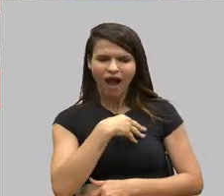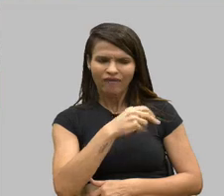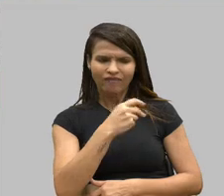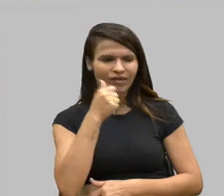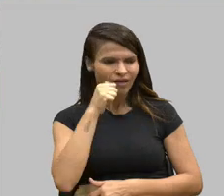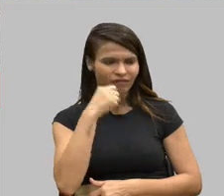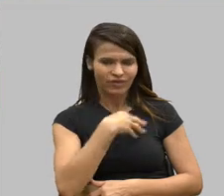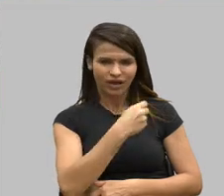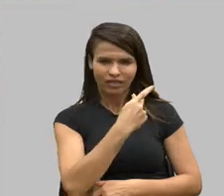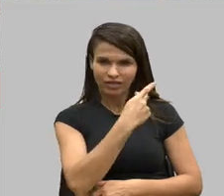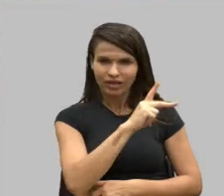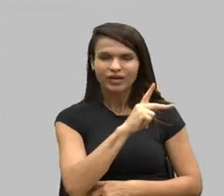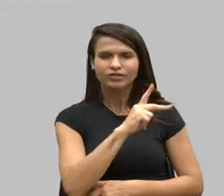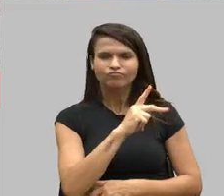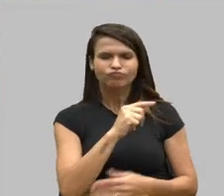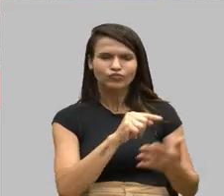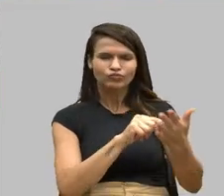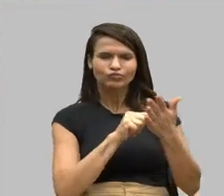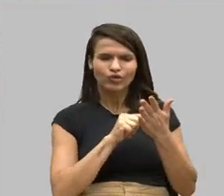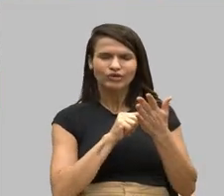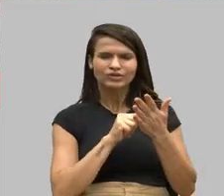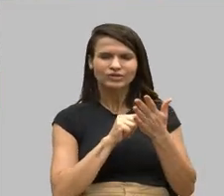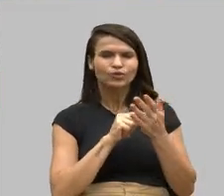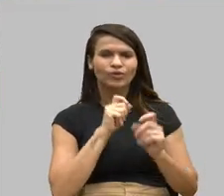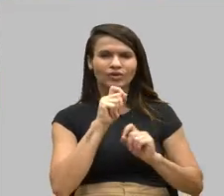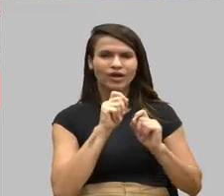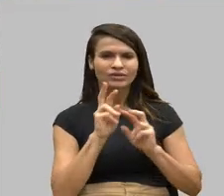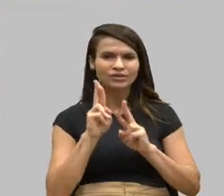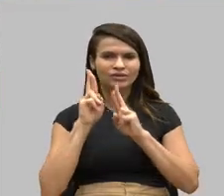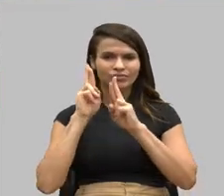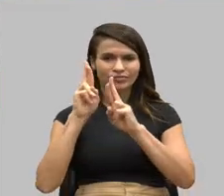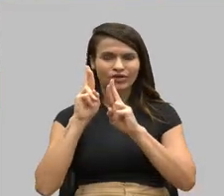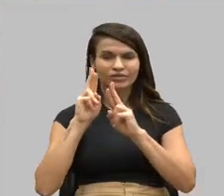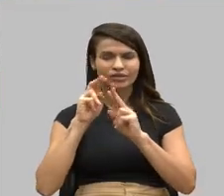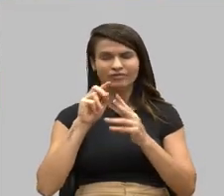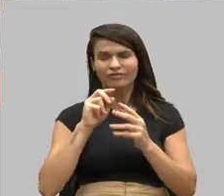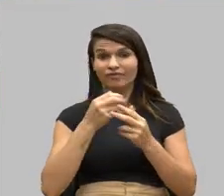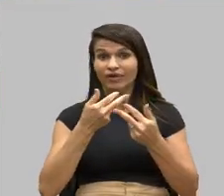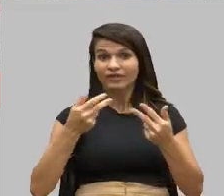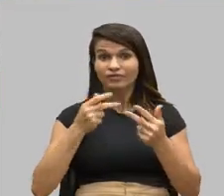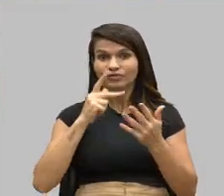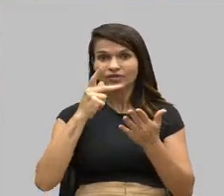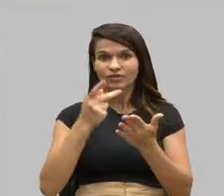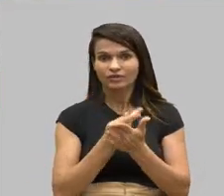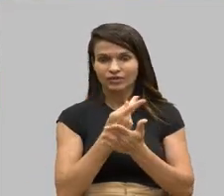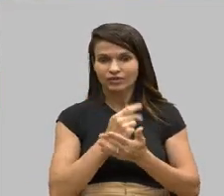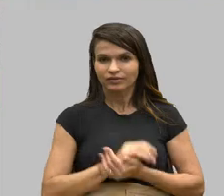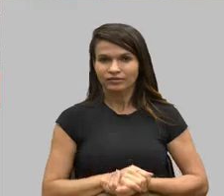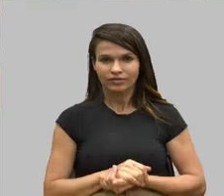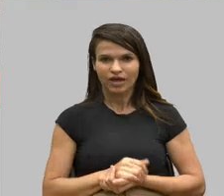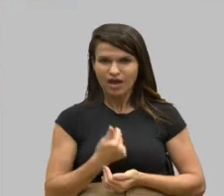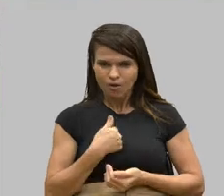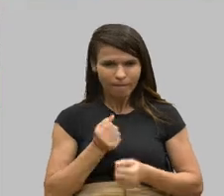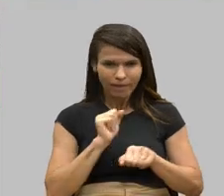esperança porque as coisas acontecem. E eu não vou parar, eu vou continuar lutando,